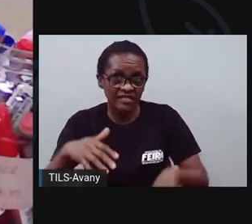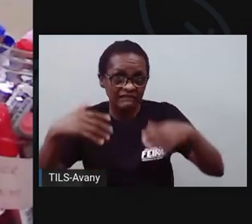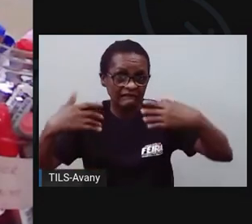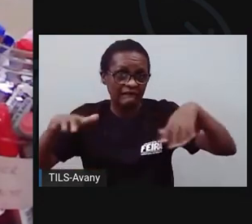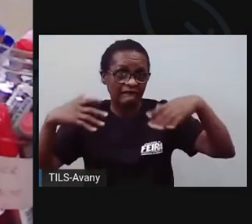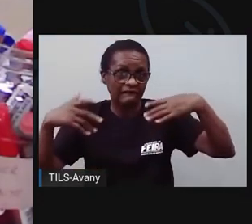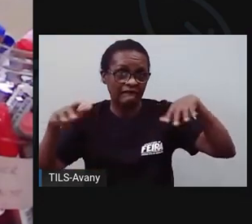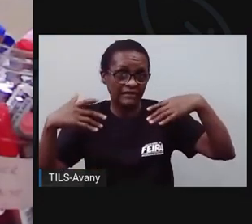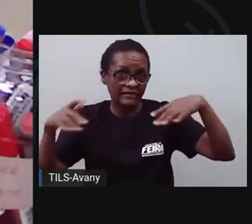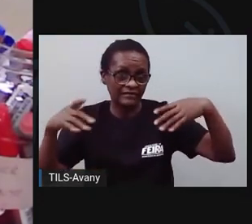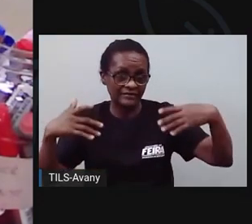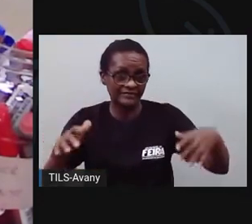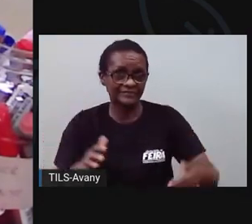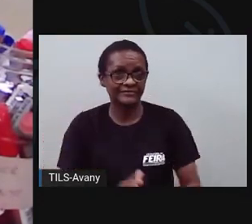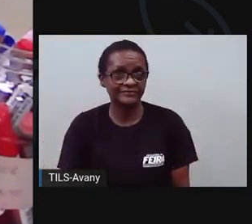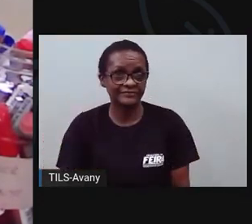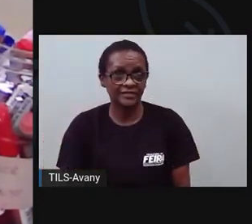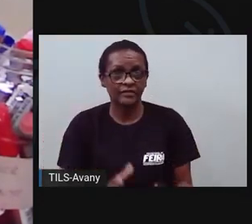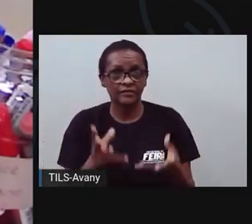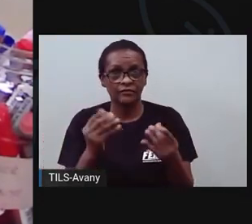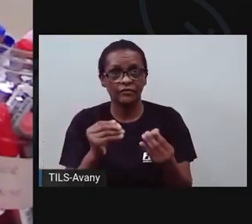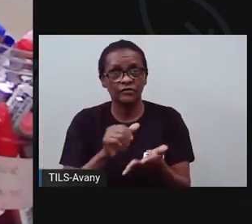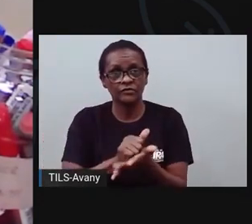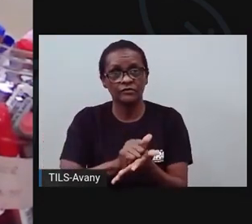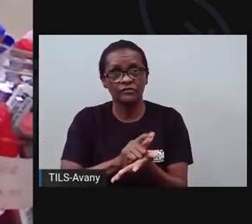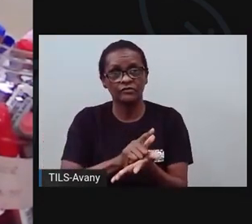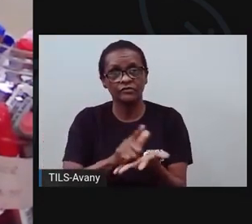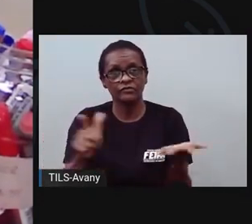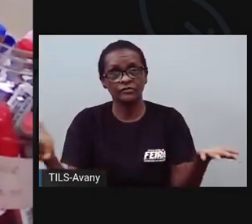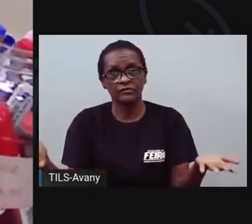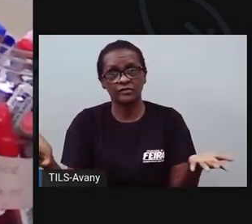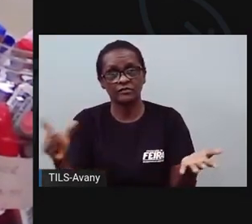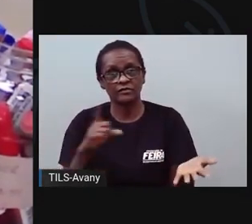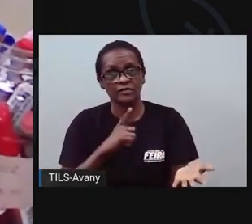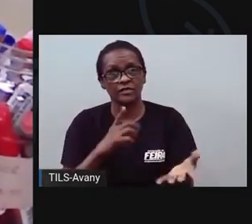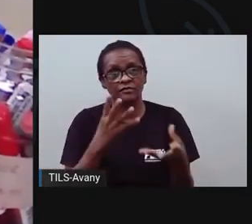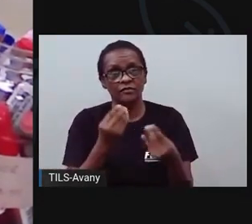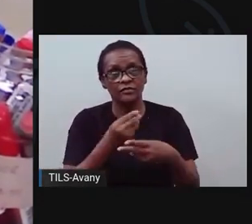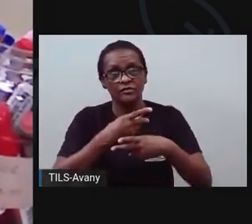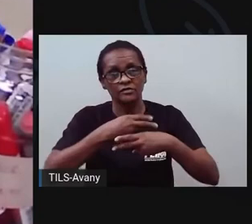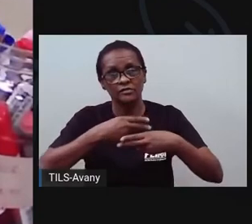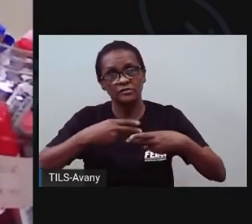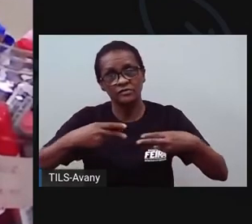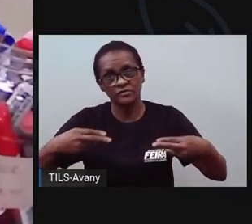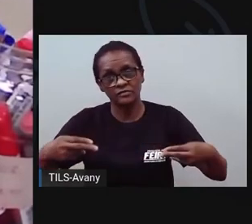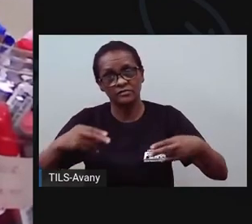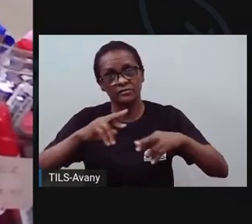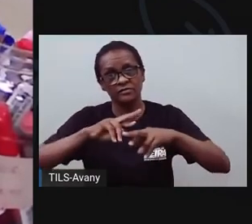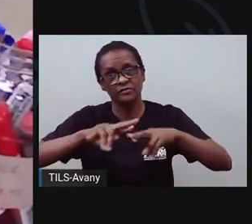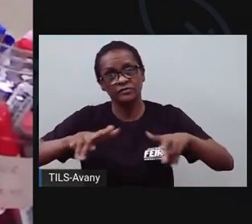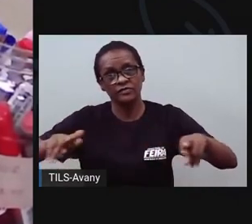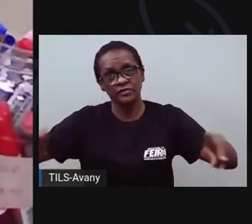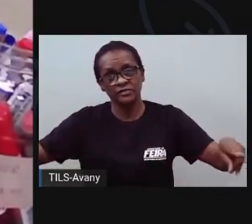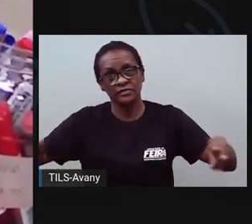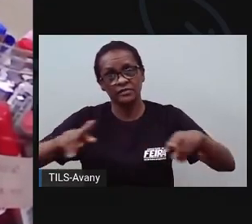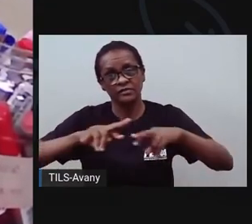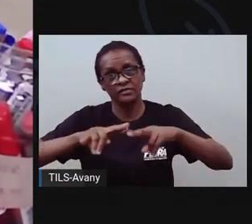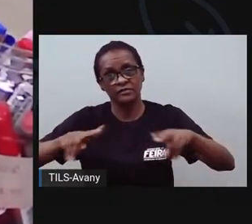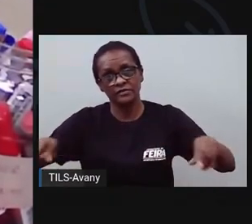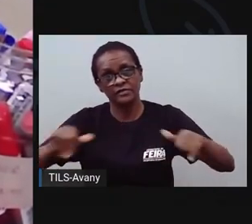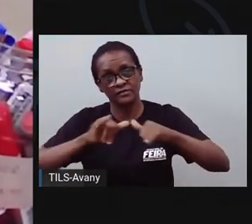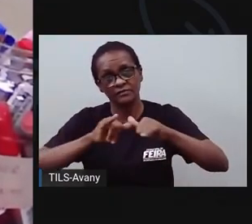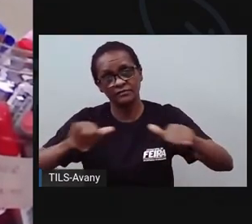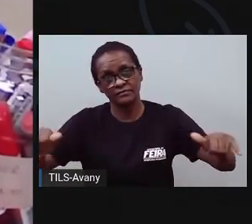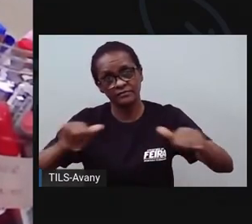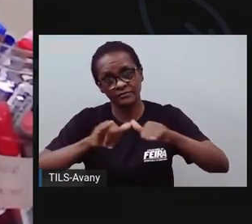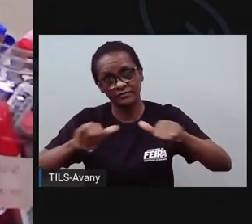jornal podem ter vários tipos de notícias. Olha só aqui, Evento marca comemoração de dia do agente